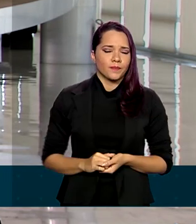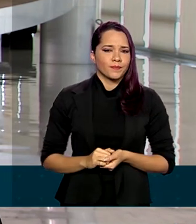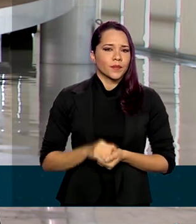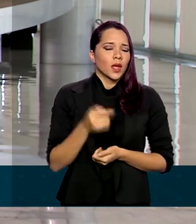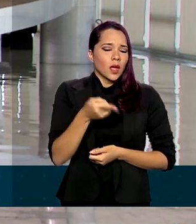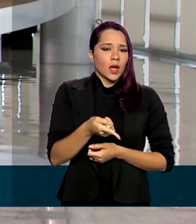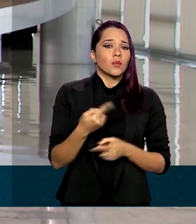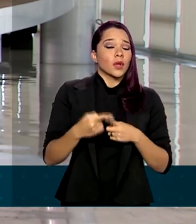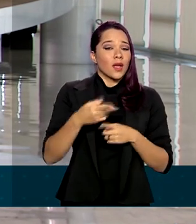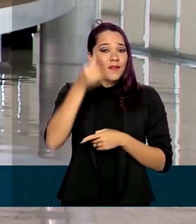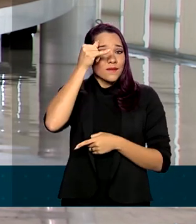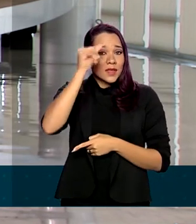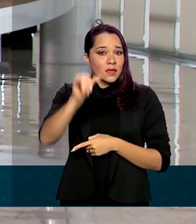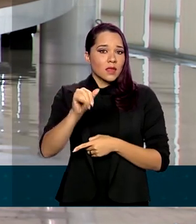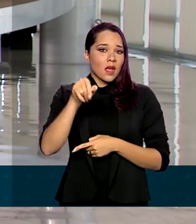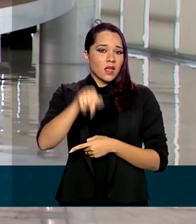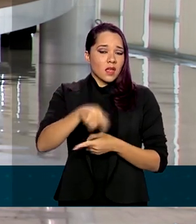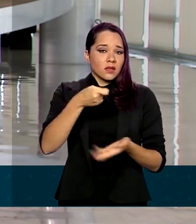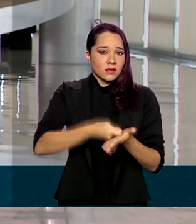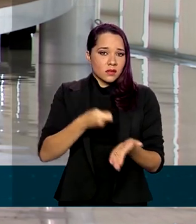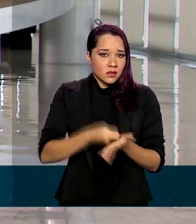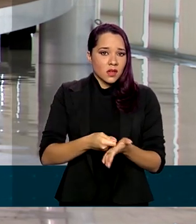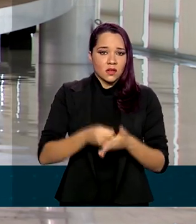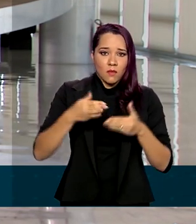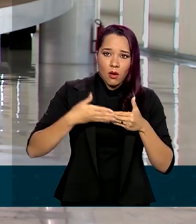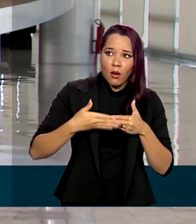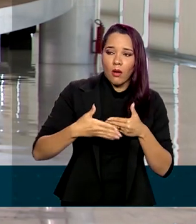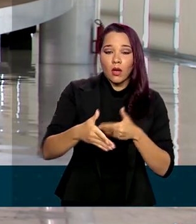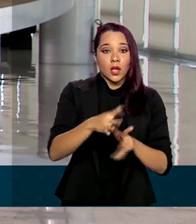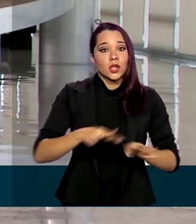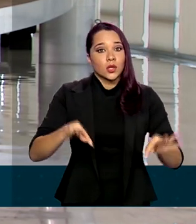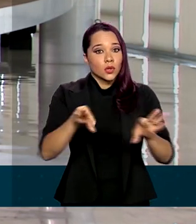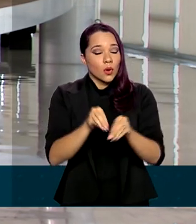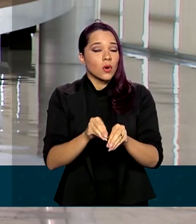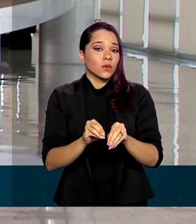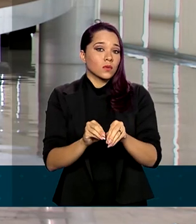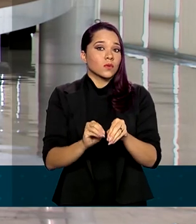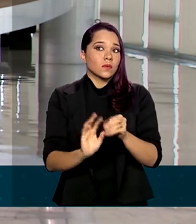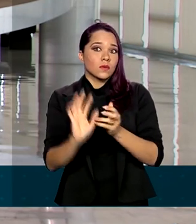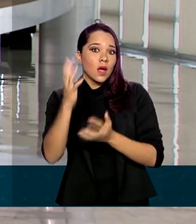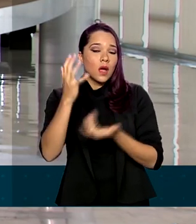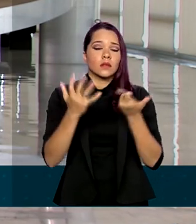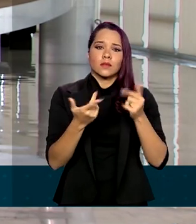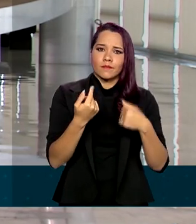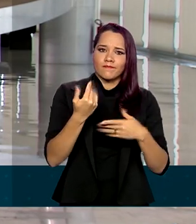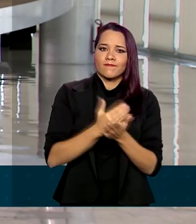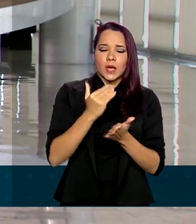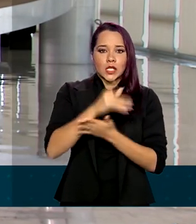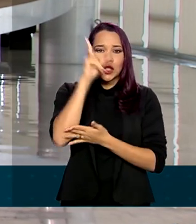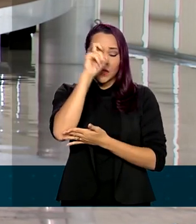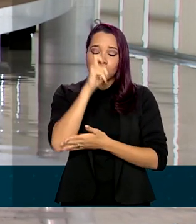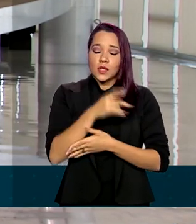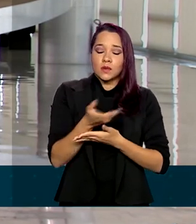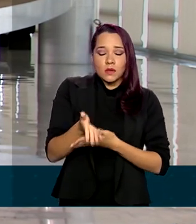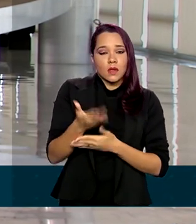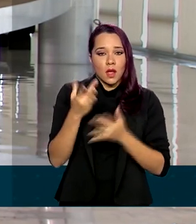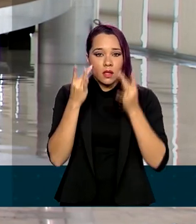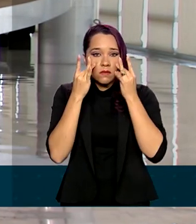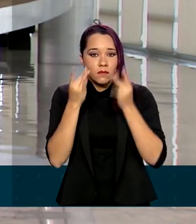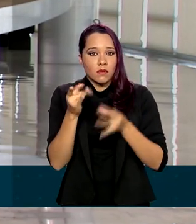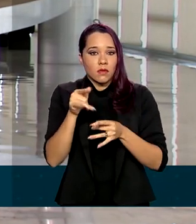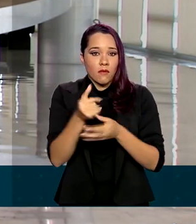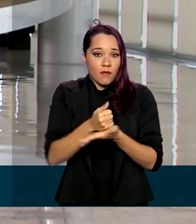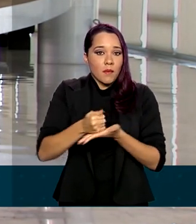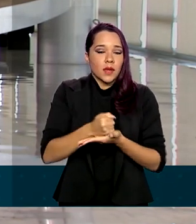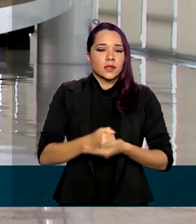motivo é evitar que essa exigência seja estendida a todos os casos e acabe burocratizando o atendimento nas farmácias. Esse